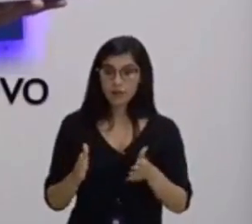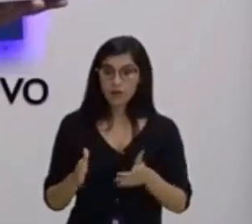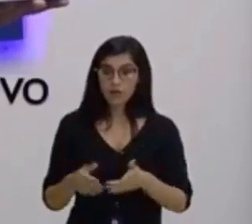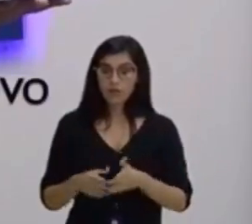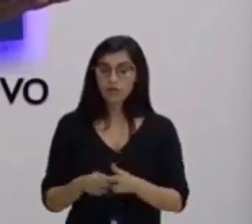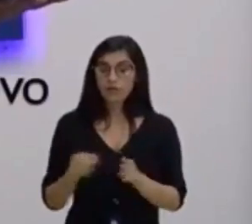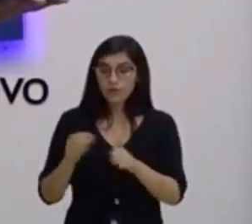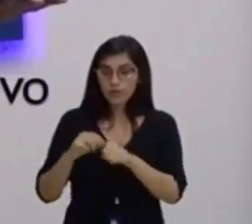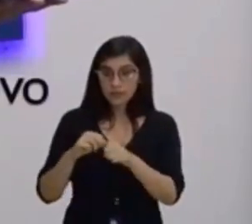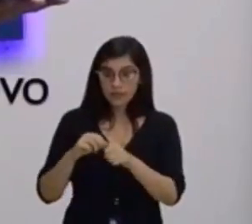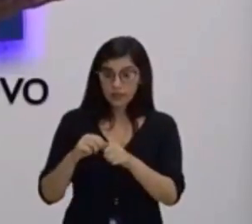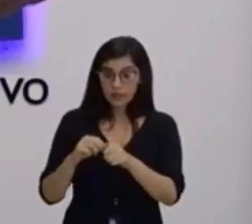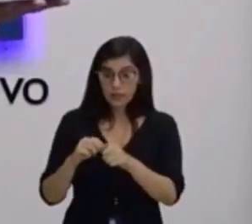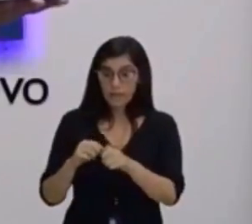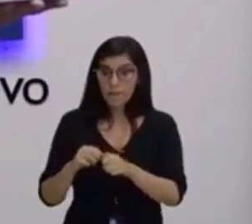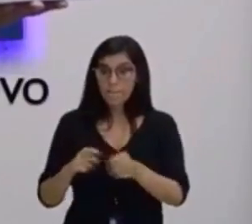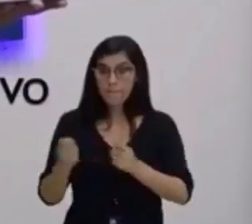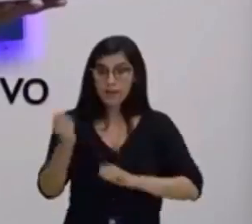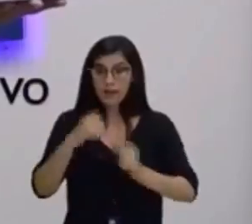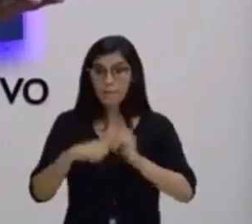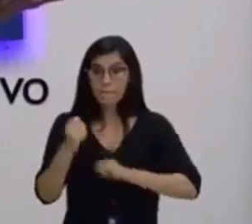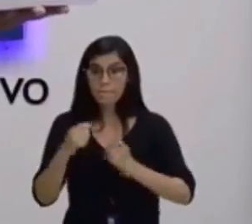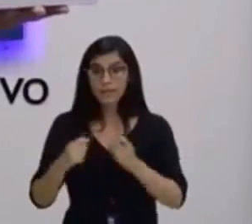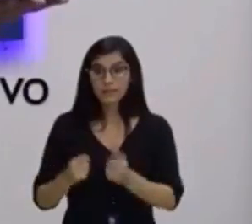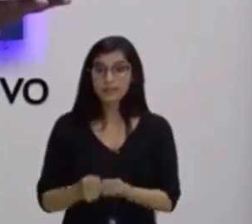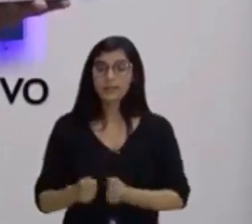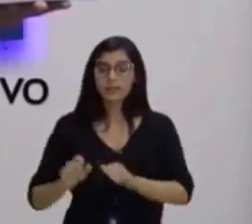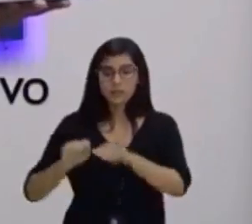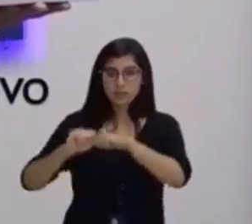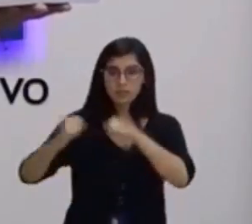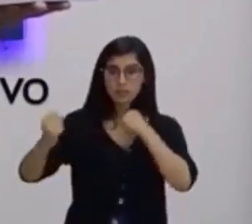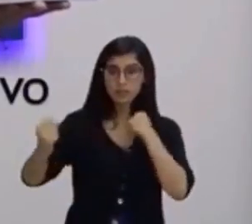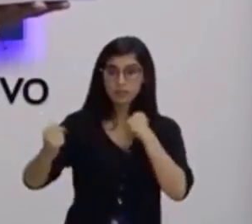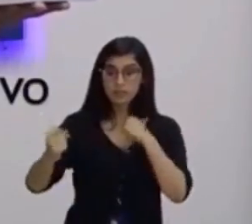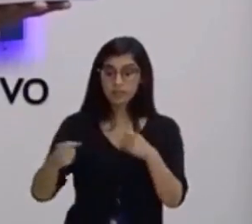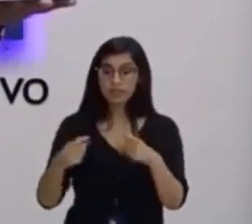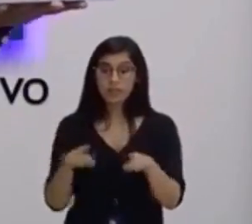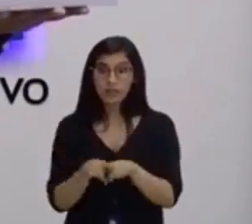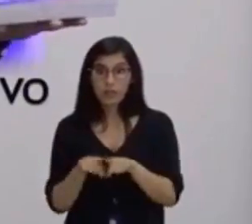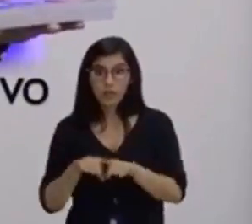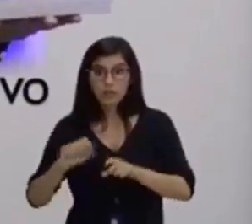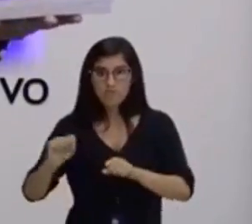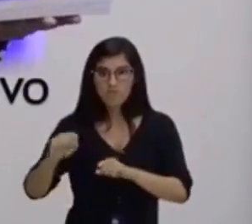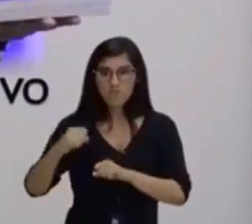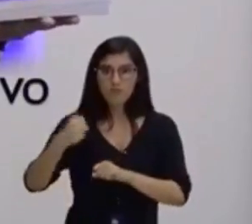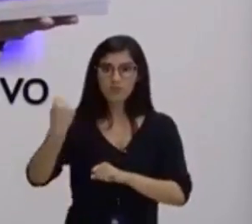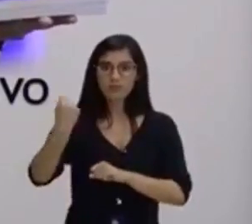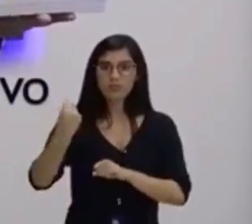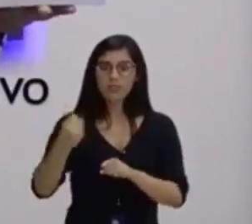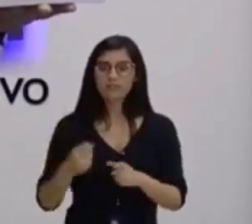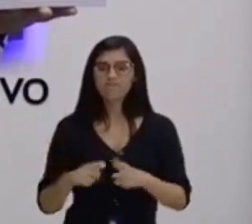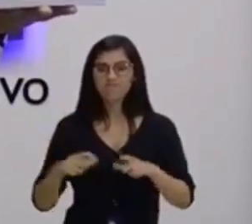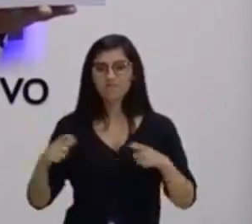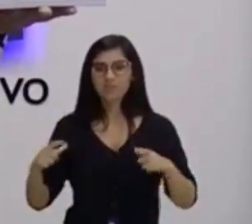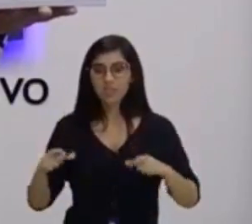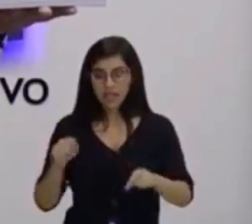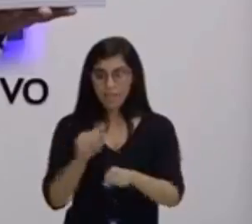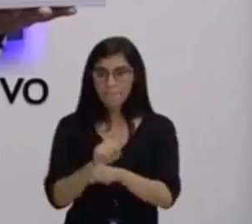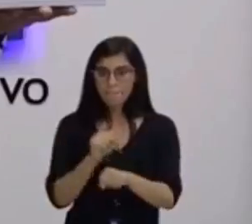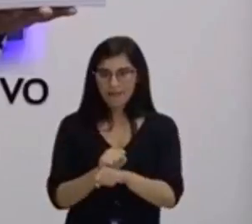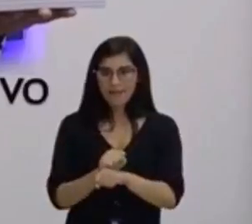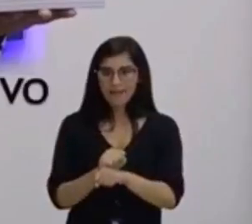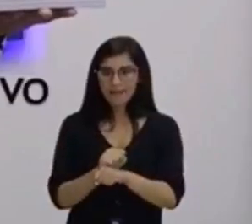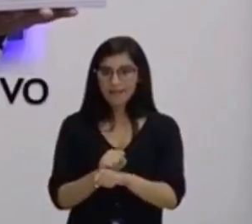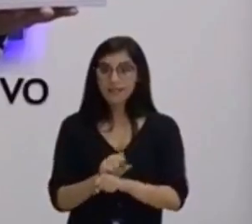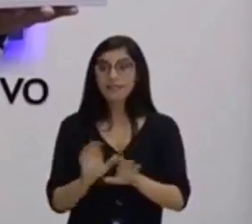resistência, mas eu também estou exercendo uma força muito grande por ela. E ela está parada ou não está? Então ela está